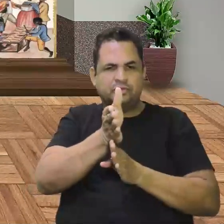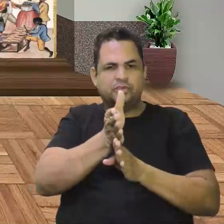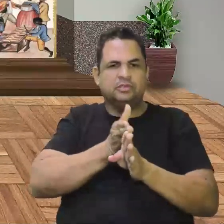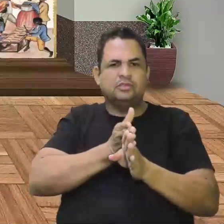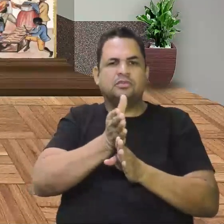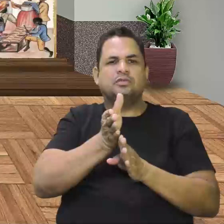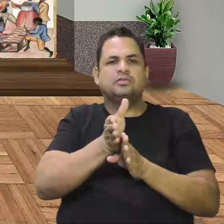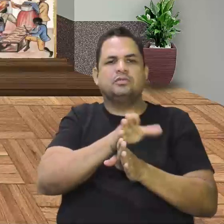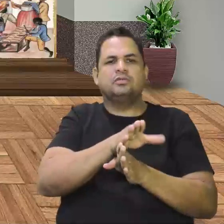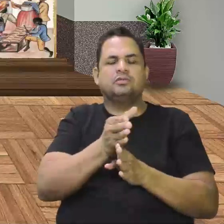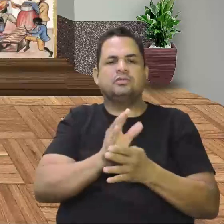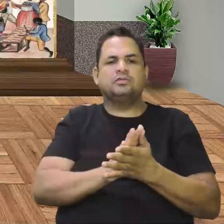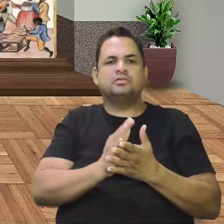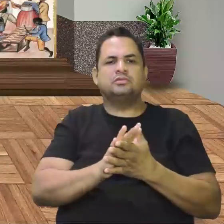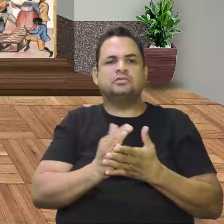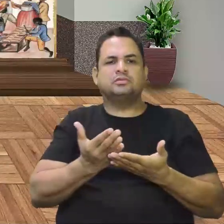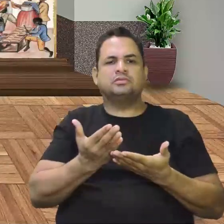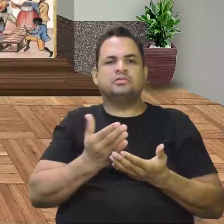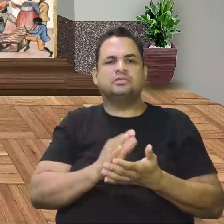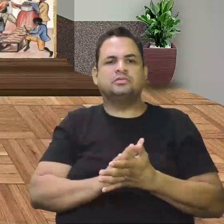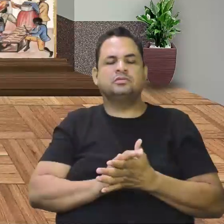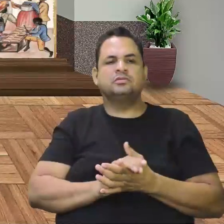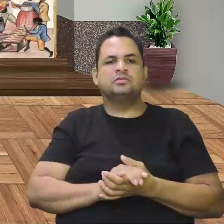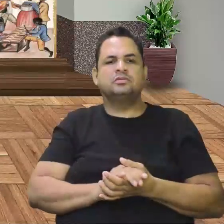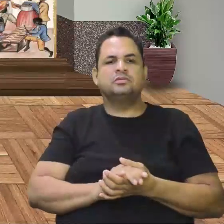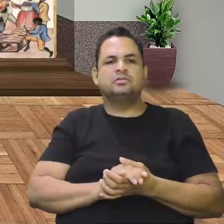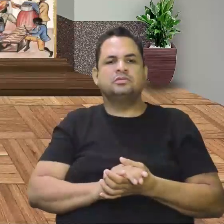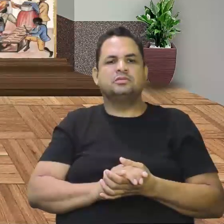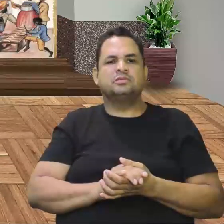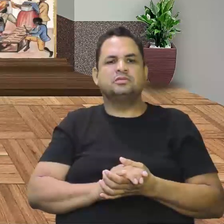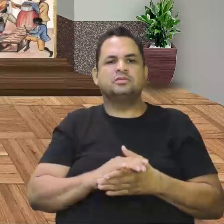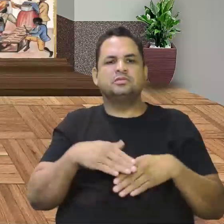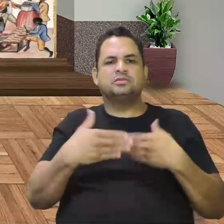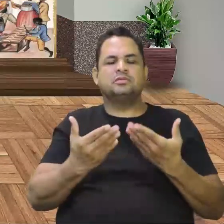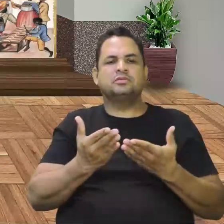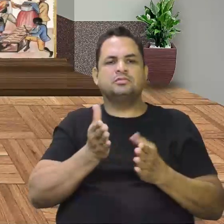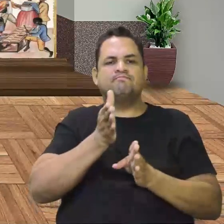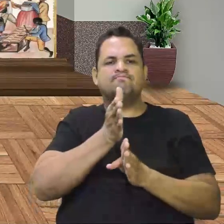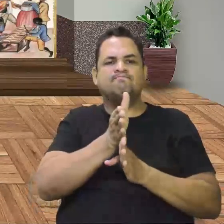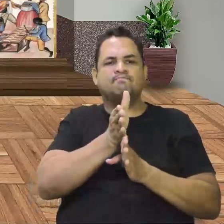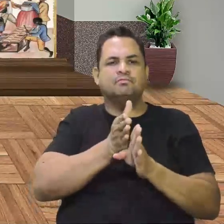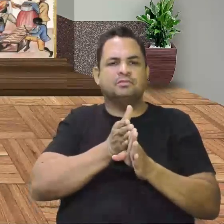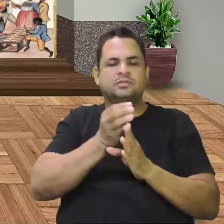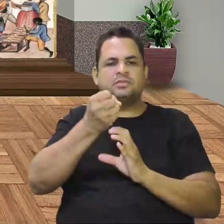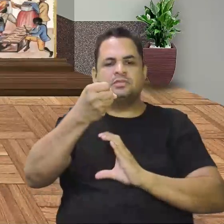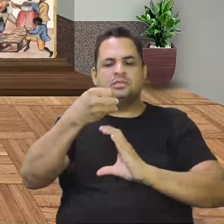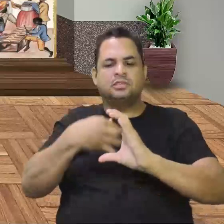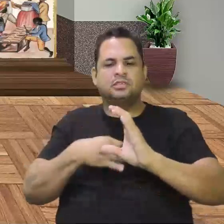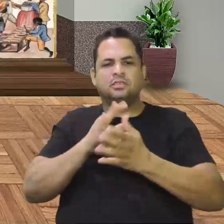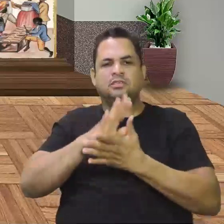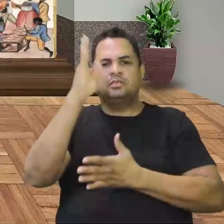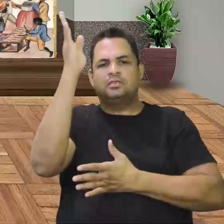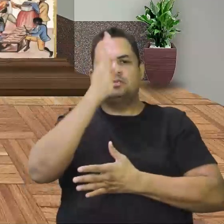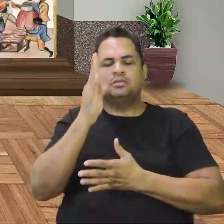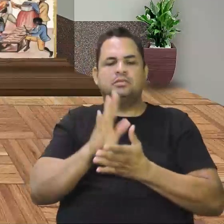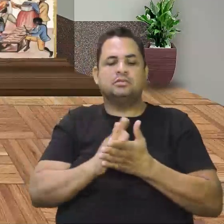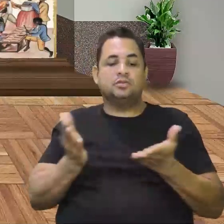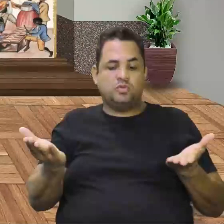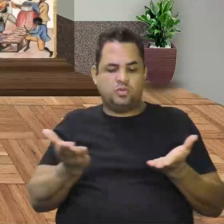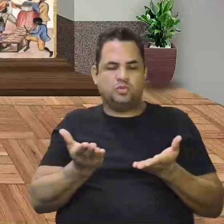foi a última fronteira que eu digo a última fronteira que deu essa característica do Brasil, que é hoje,